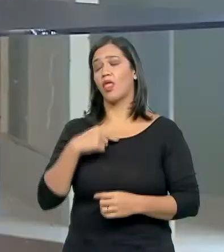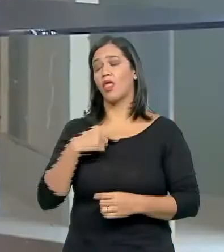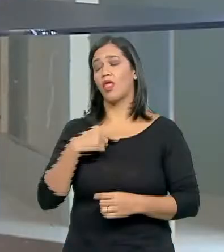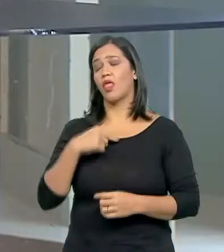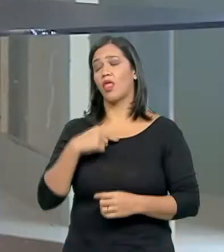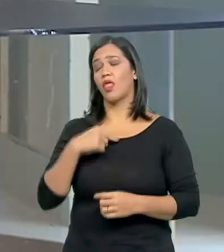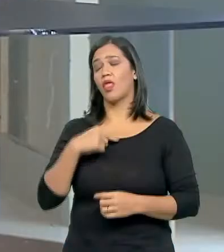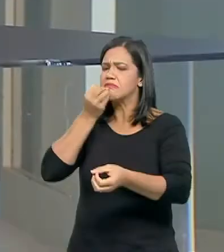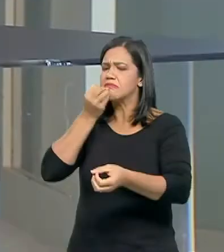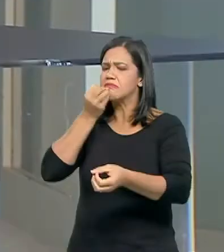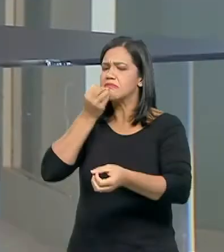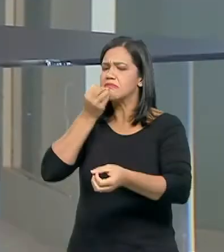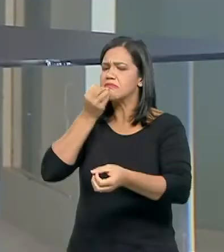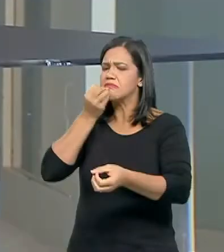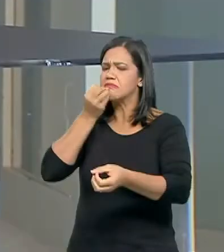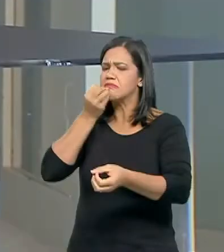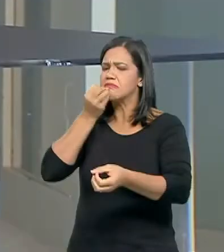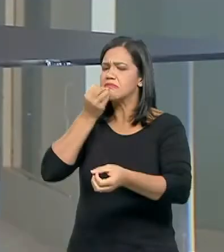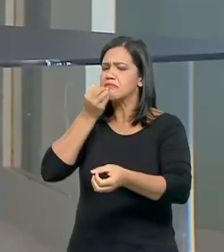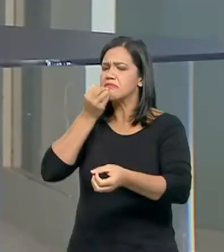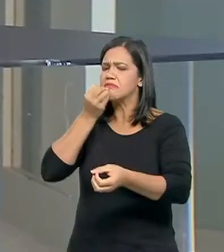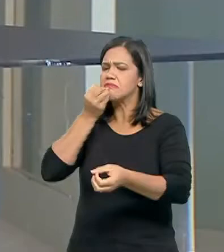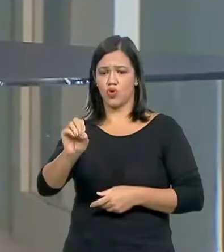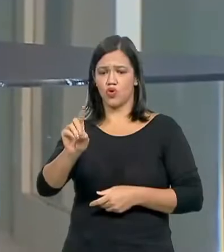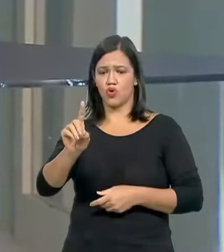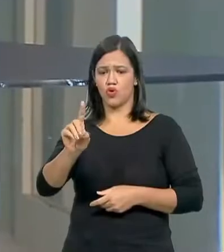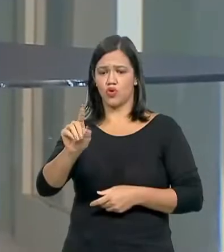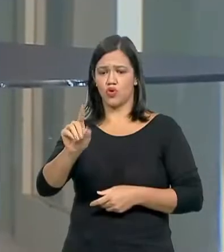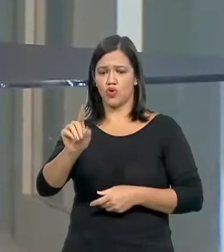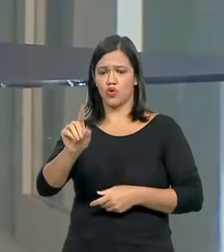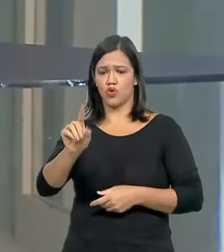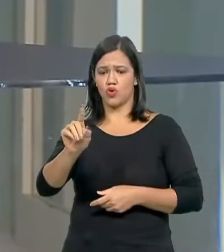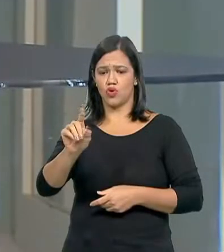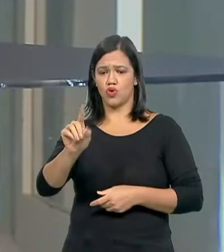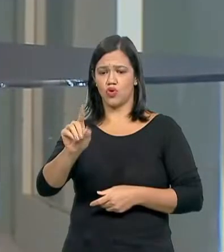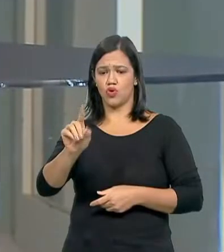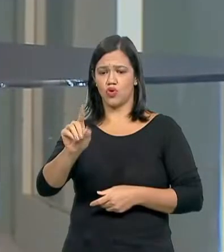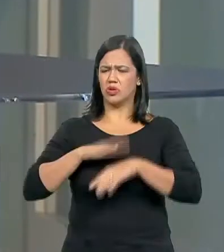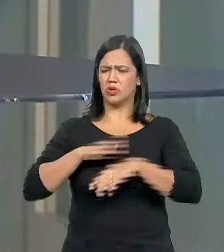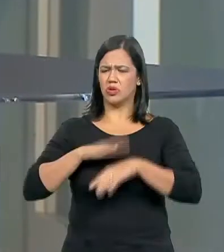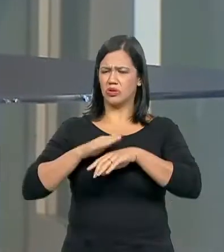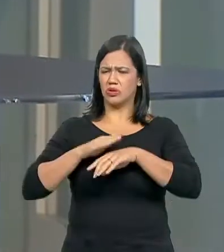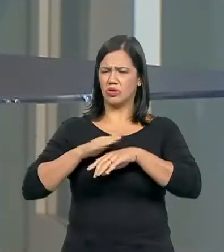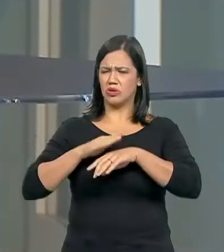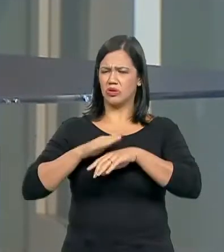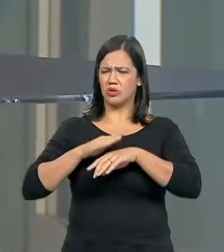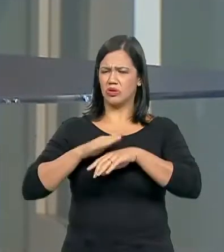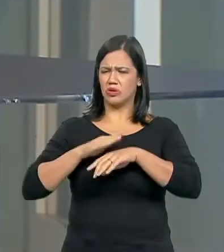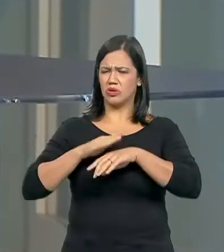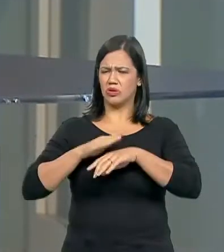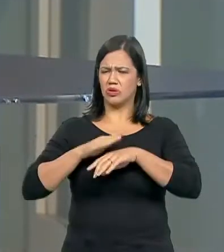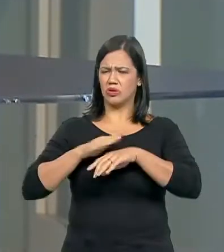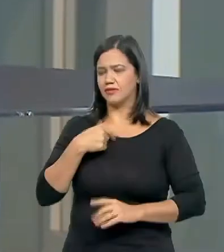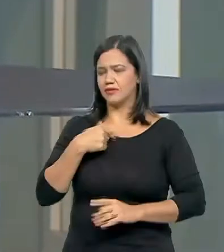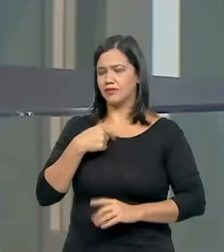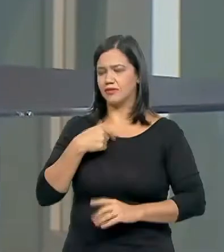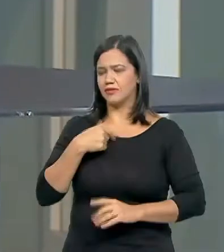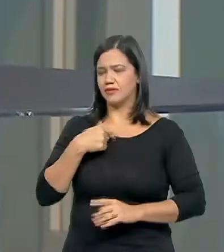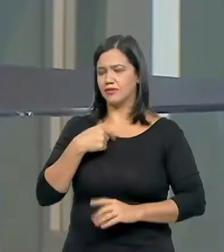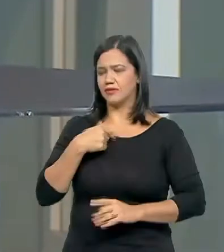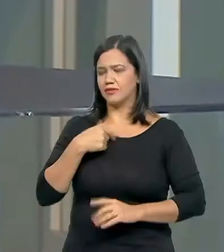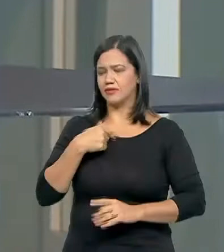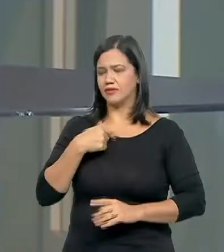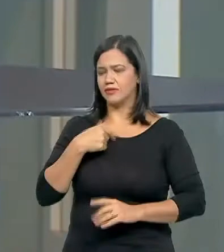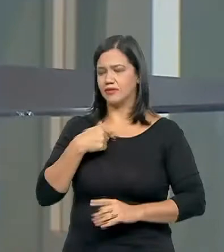vezes. Você, Rodolfo, me atribuiu aí, que eu sou um dos principais conselheiros do presidente. Eu não quero essa qualificação.